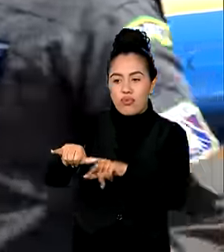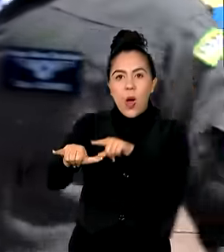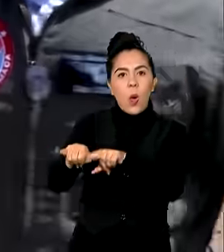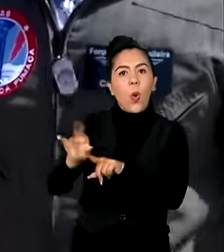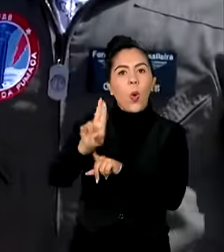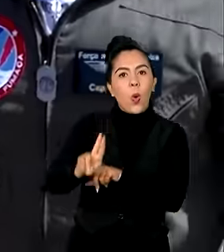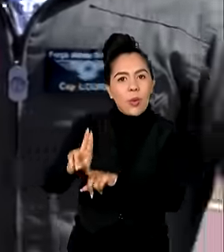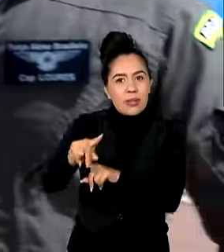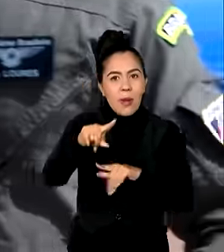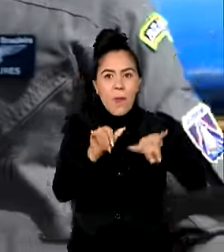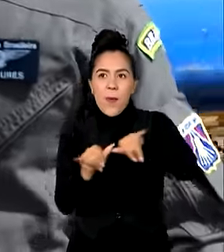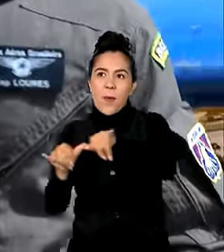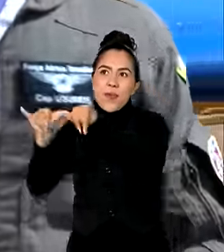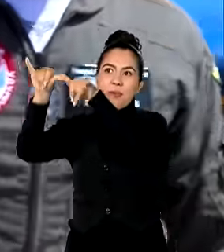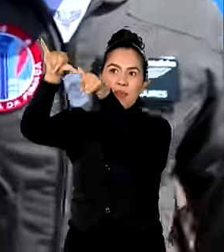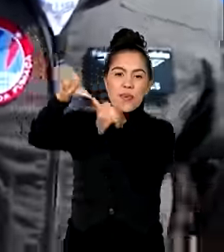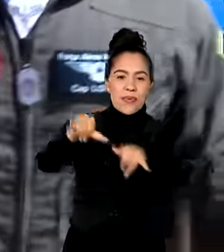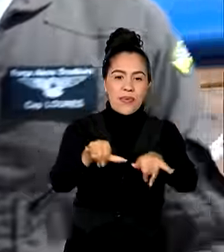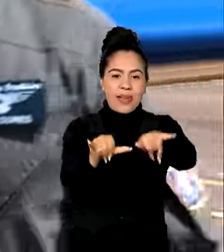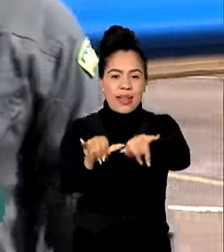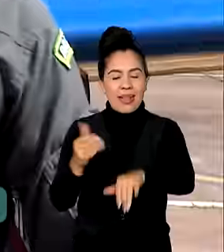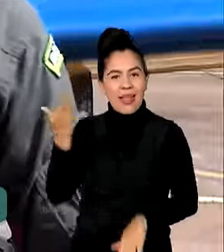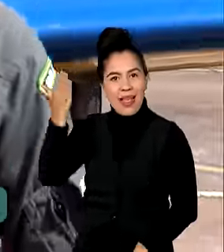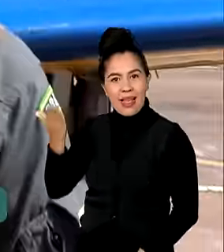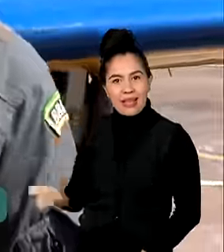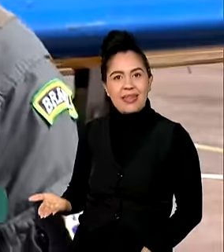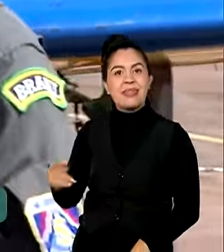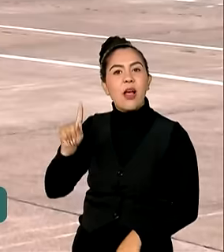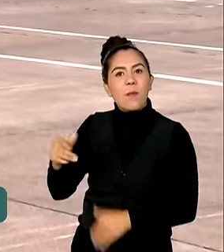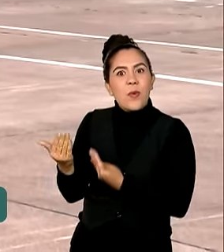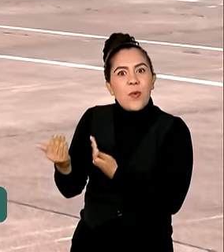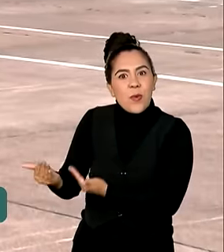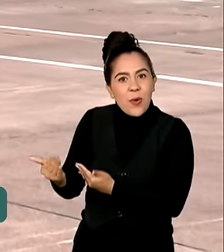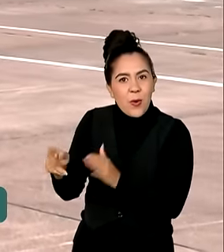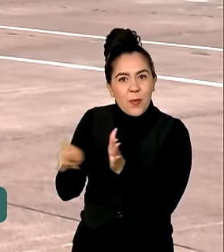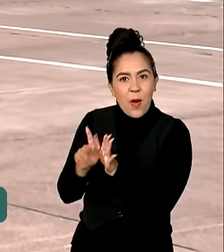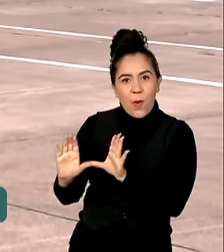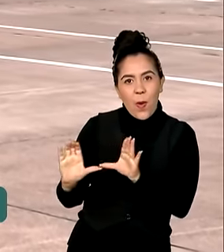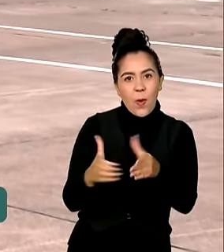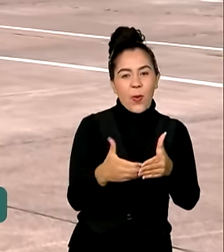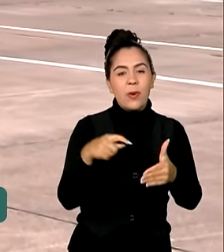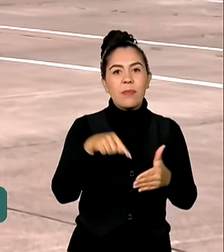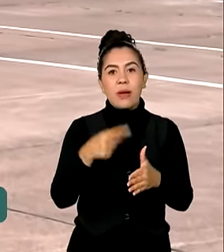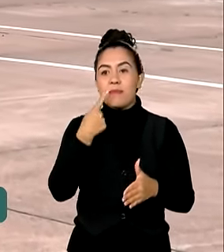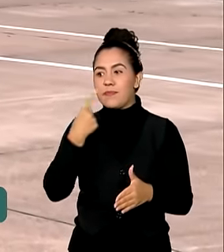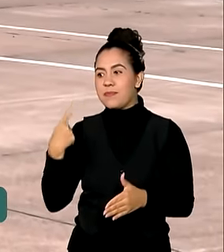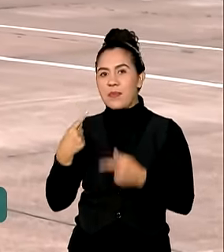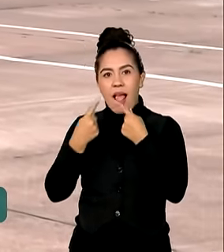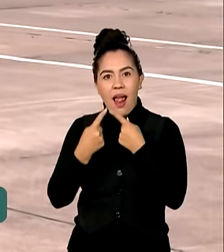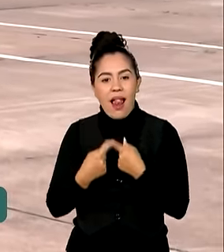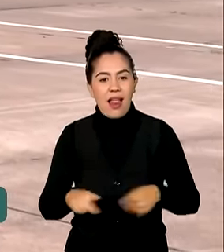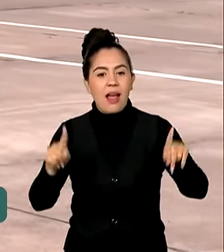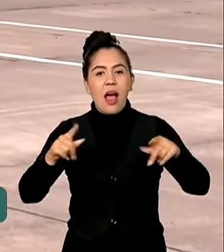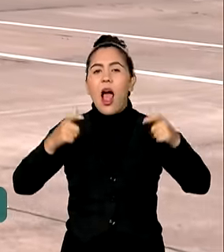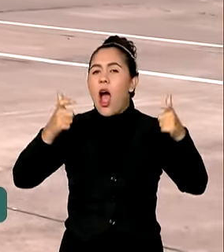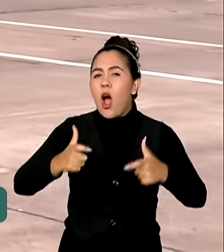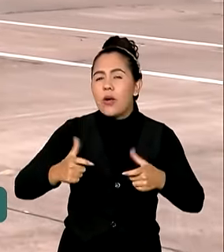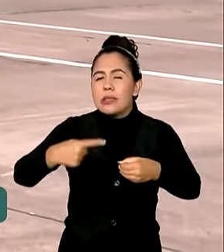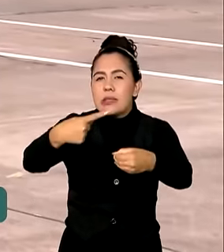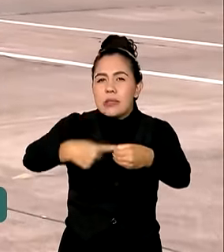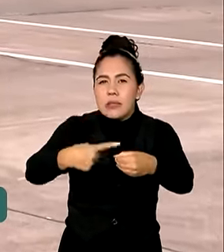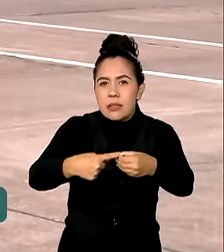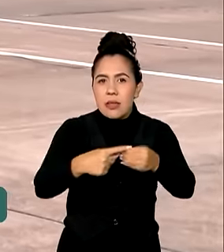Fumaça, agora ele é o mais novo integrante do grupo. A estreia foi há poucos dias em Pirassununga,